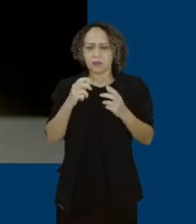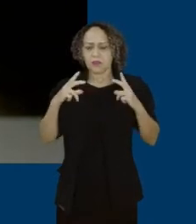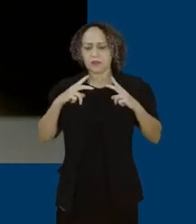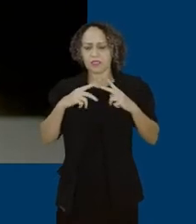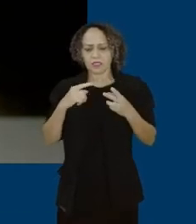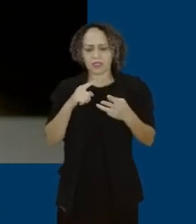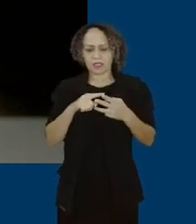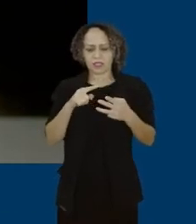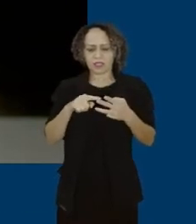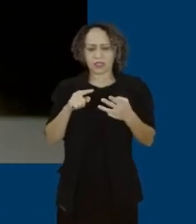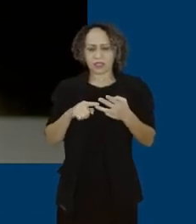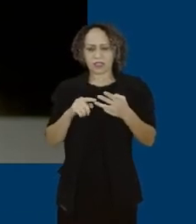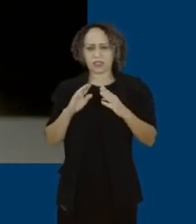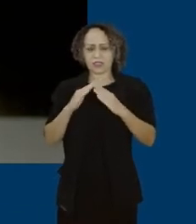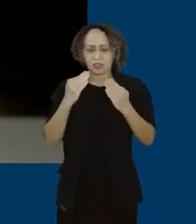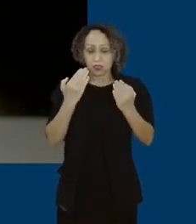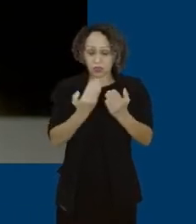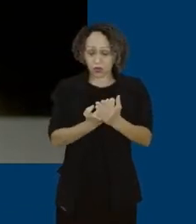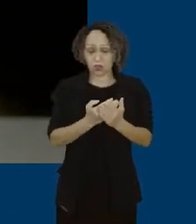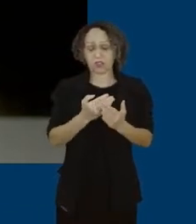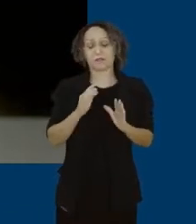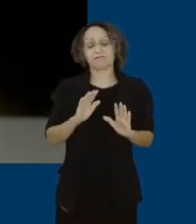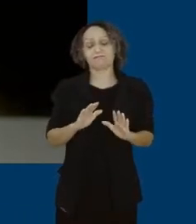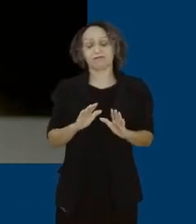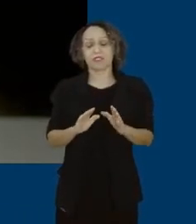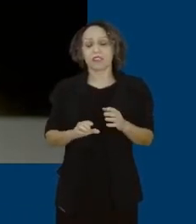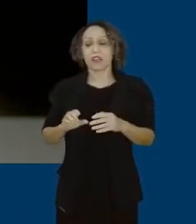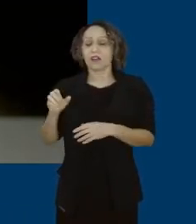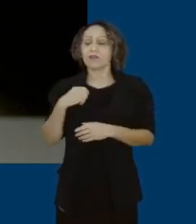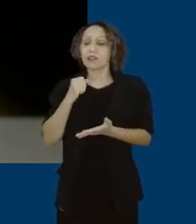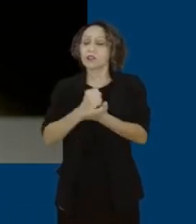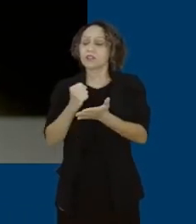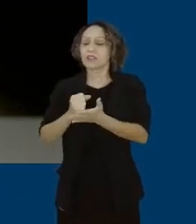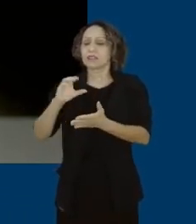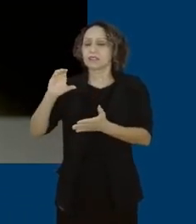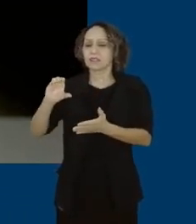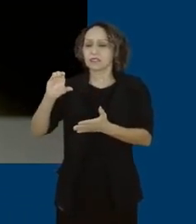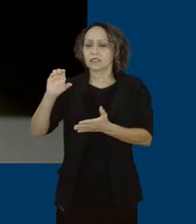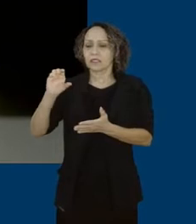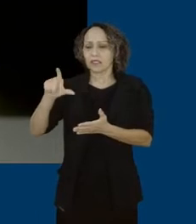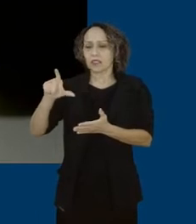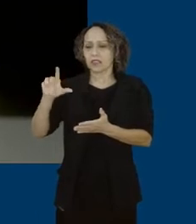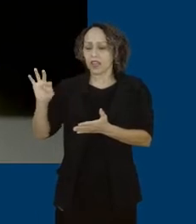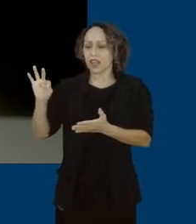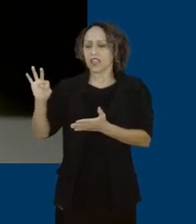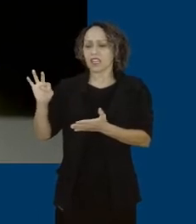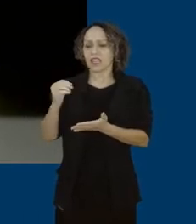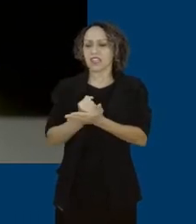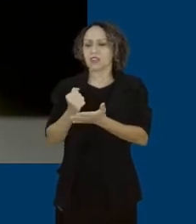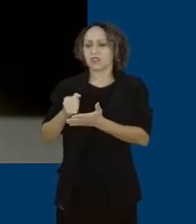através de CLT, não mais de concurso público, e colocou